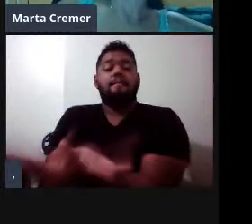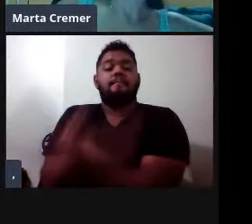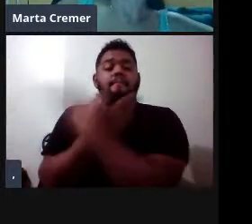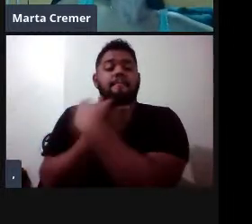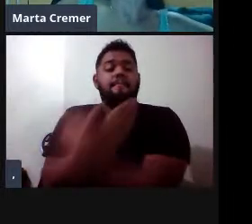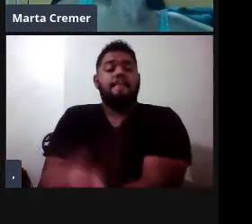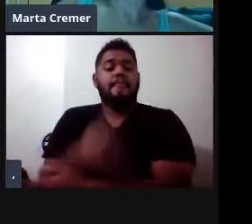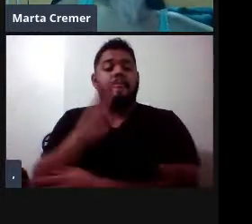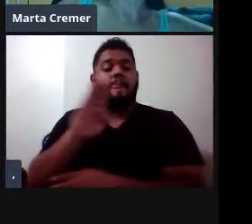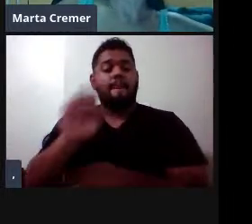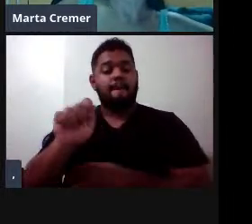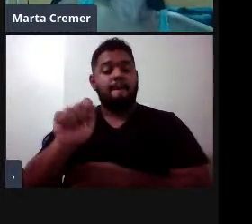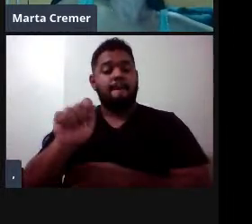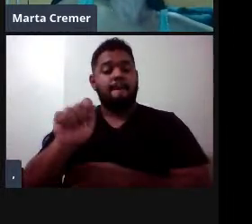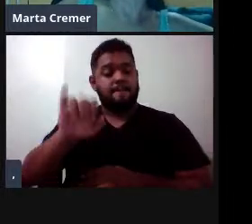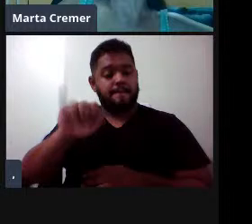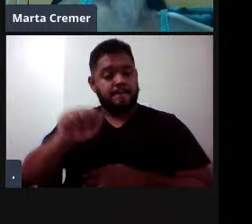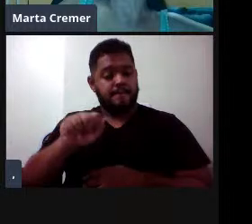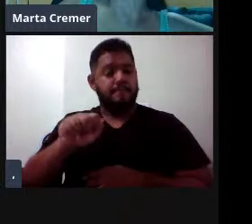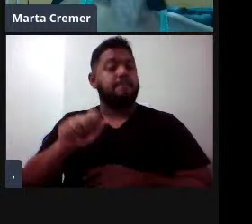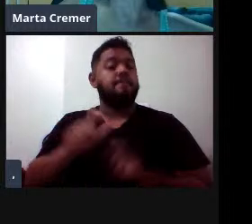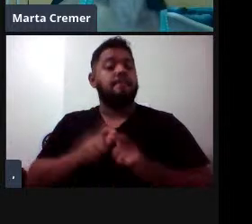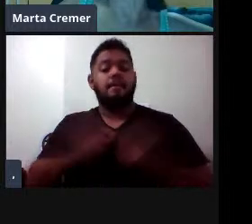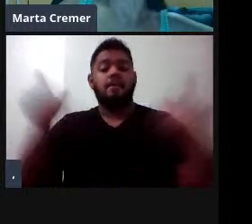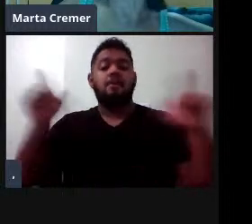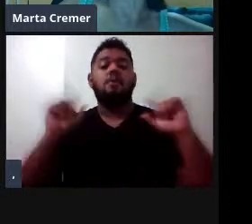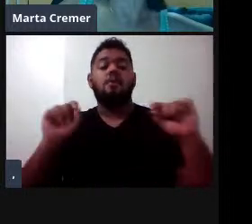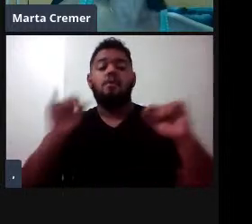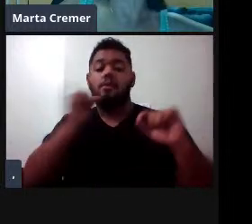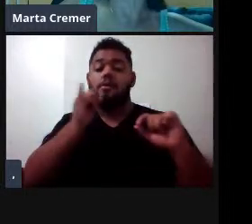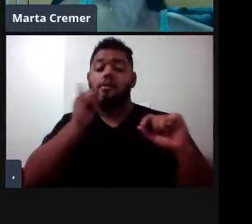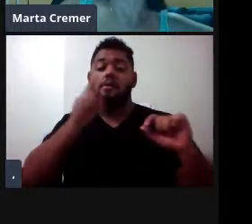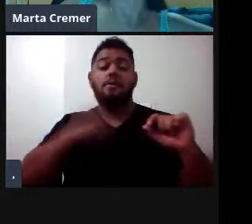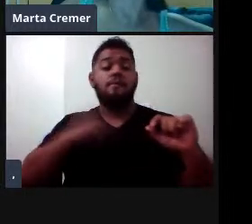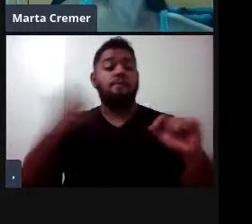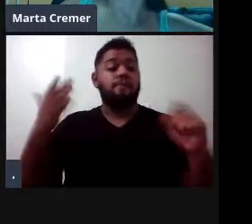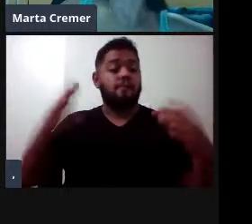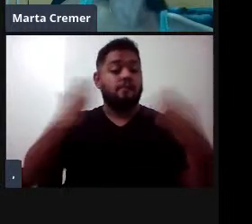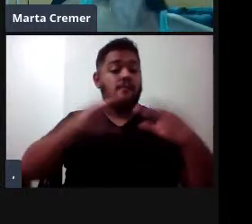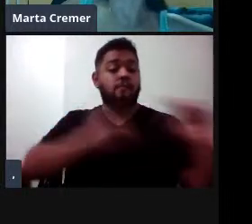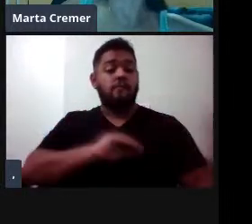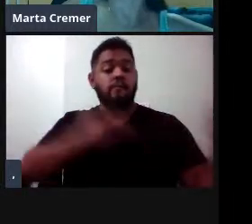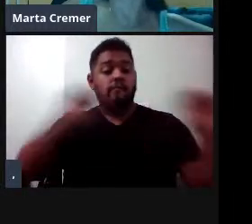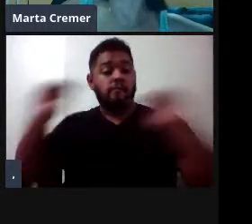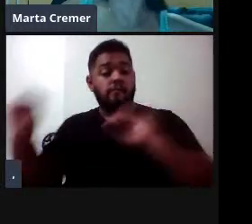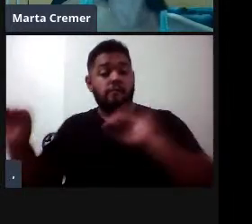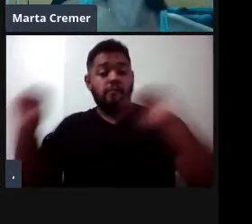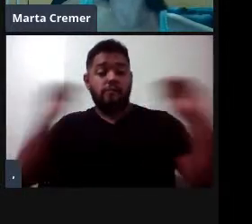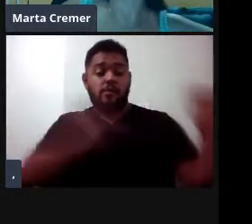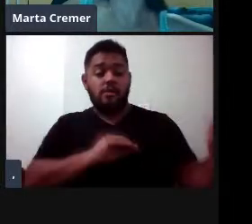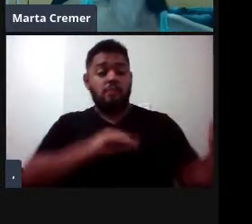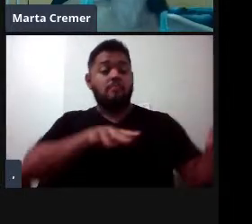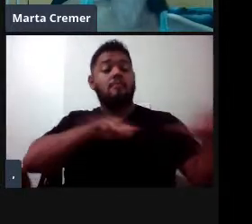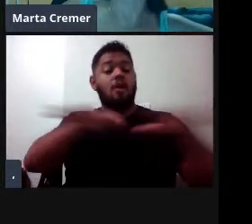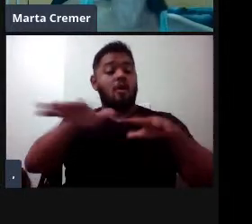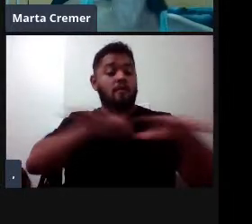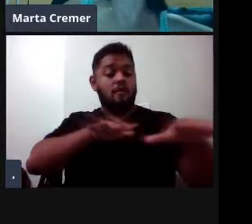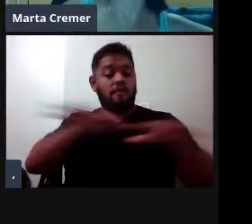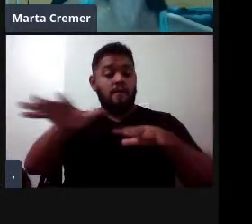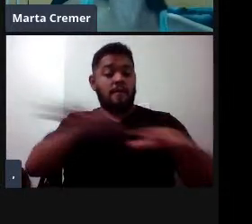a grande maioria dos misticetos são espécies migratórias, né, então espécies que fazem movimentos latitudinais,